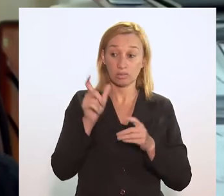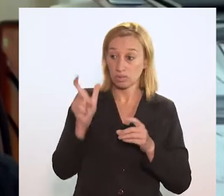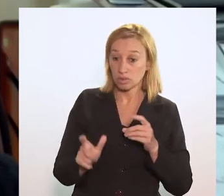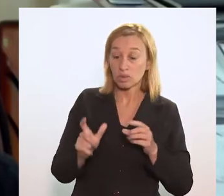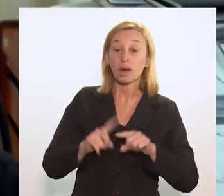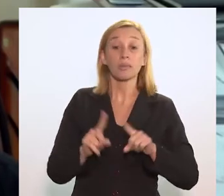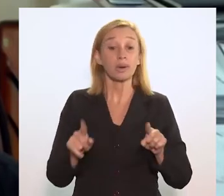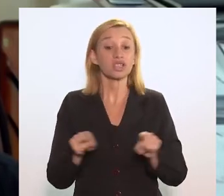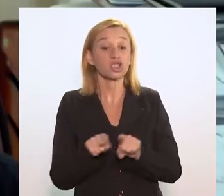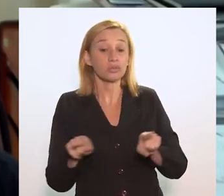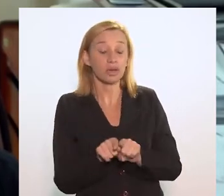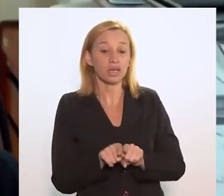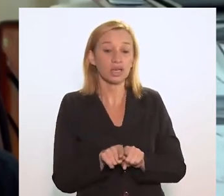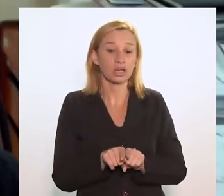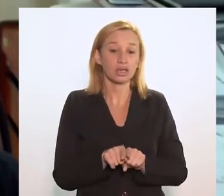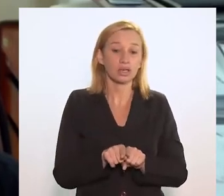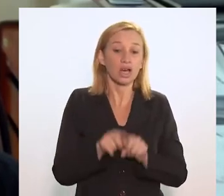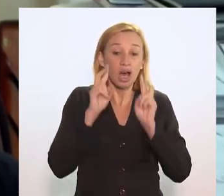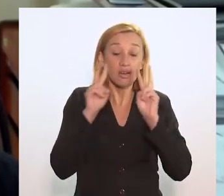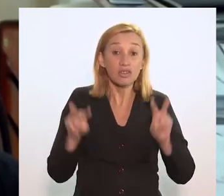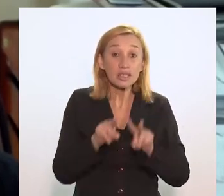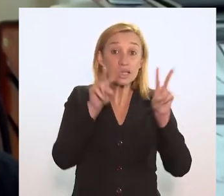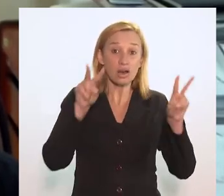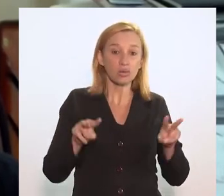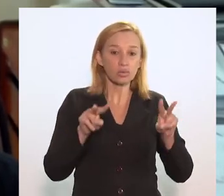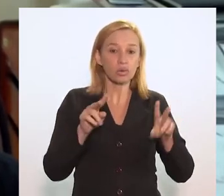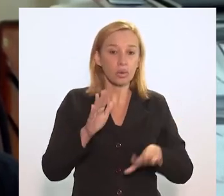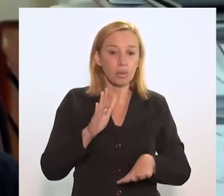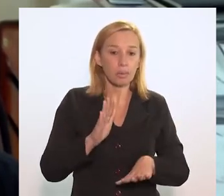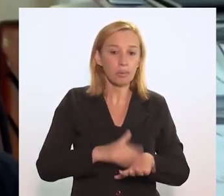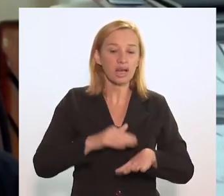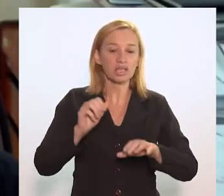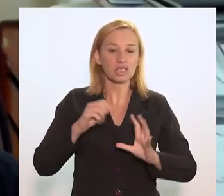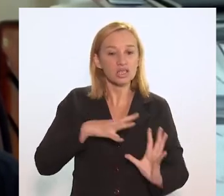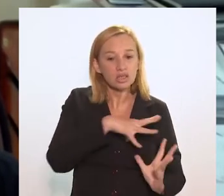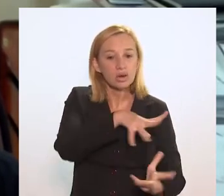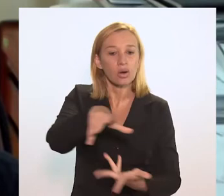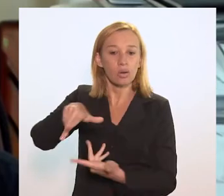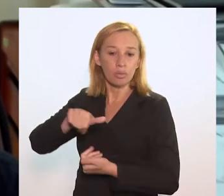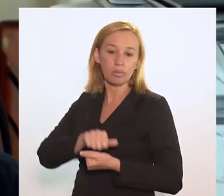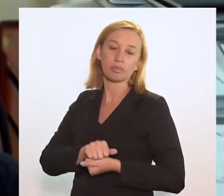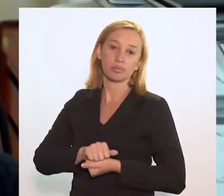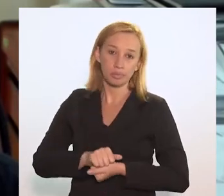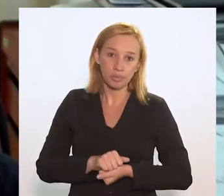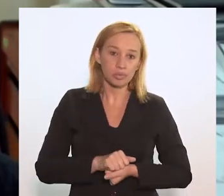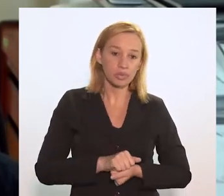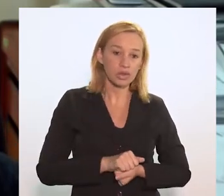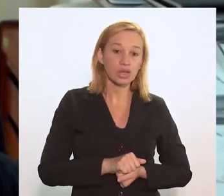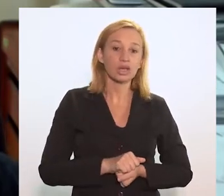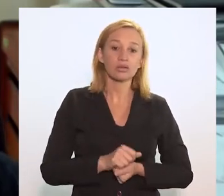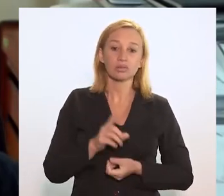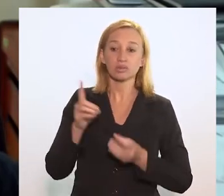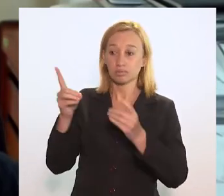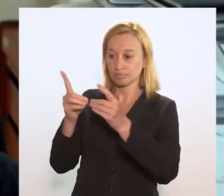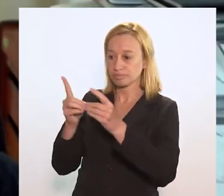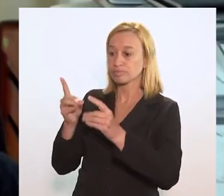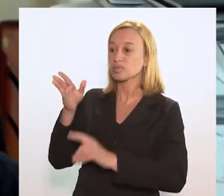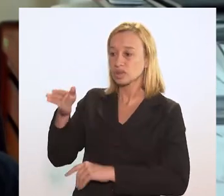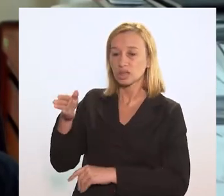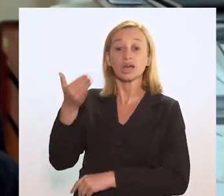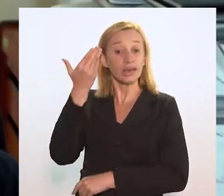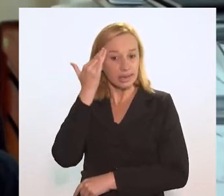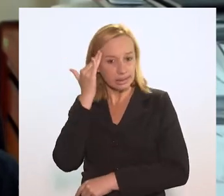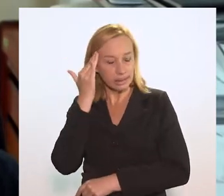ao paciente, mas também, como já dito, há uma visão mais global, no qual o paciente